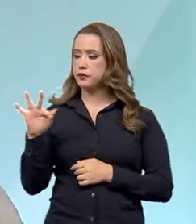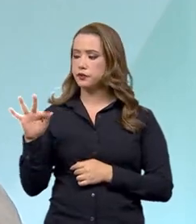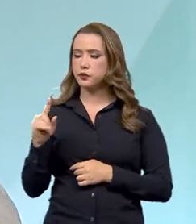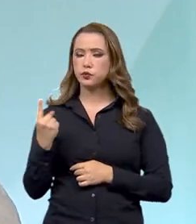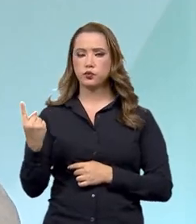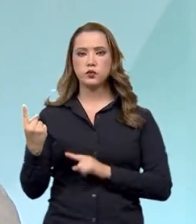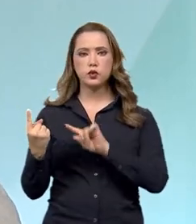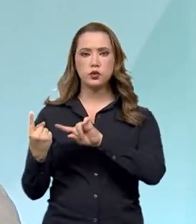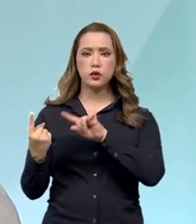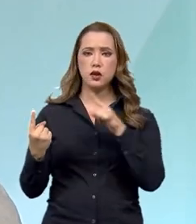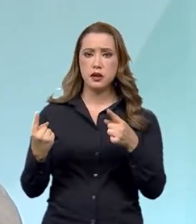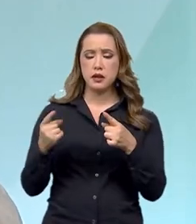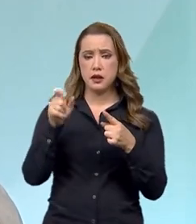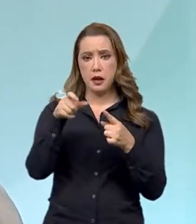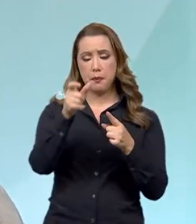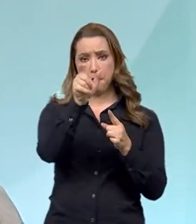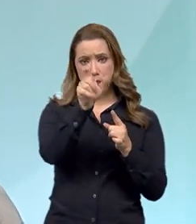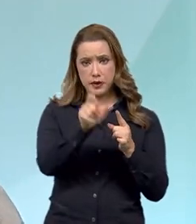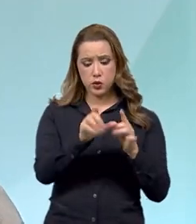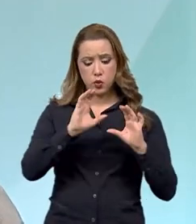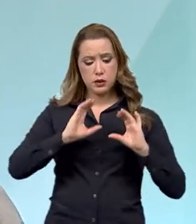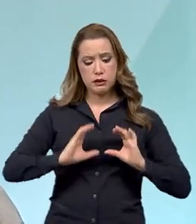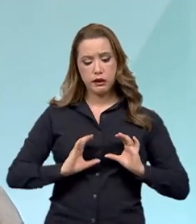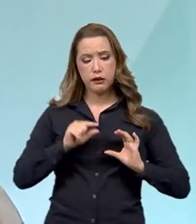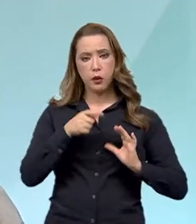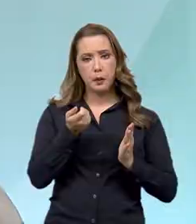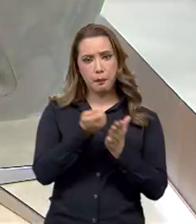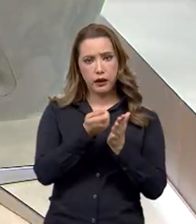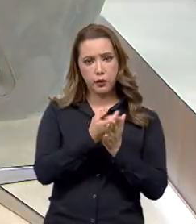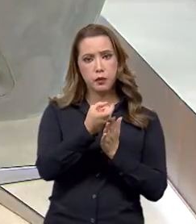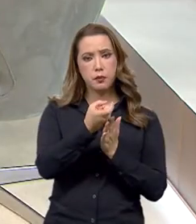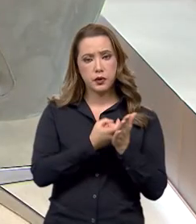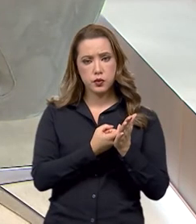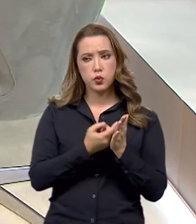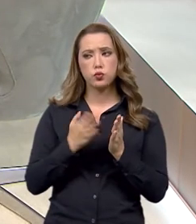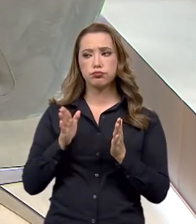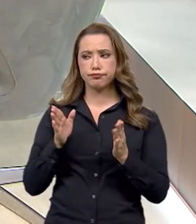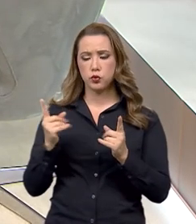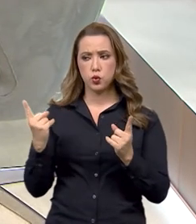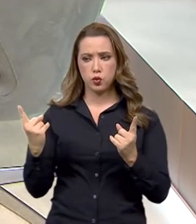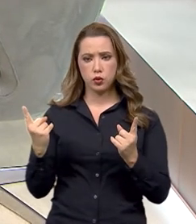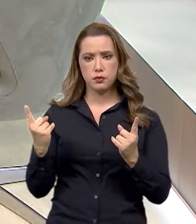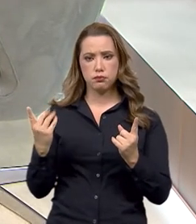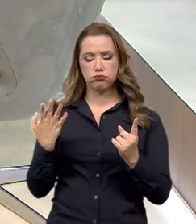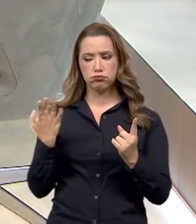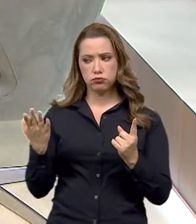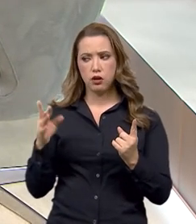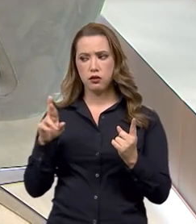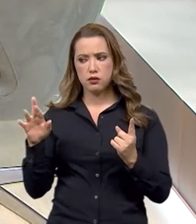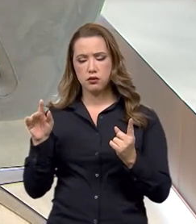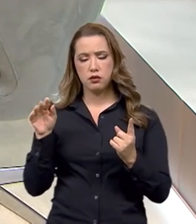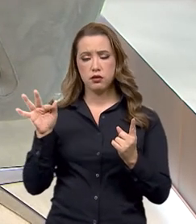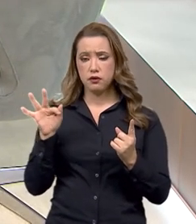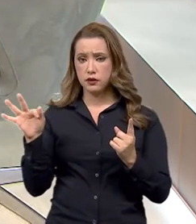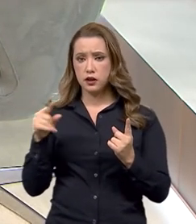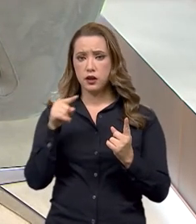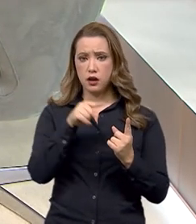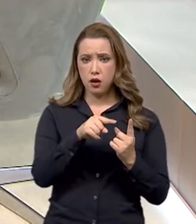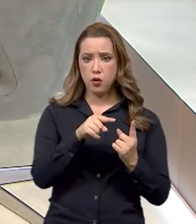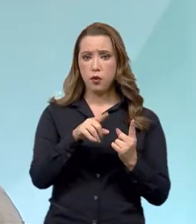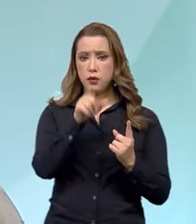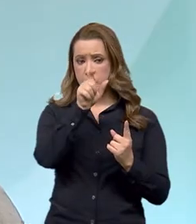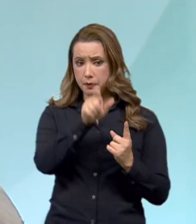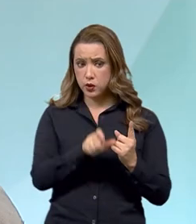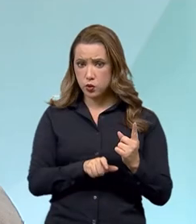e o contribuinte em torno da obrigação tributária de outro lado. Aí existe agora uma terceira fase.